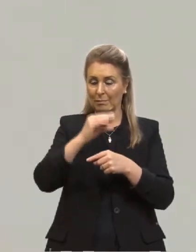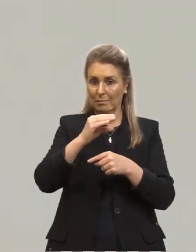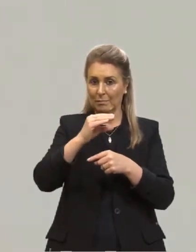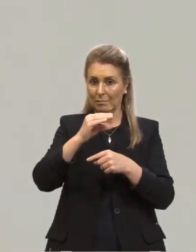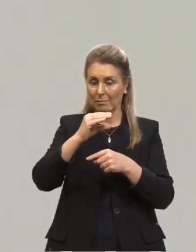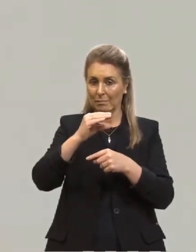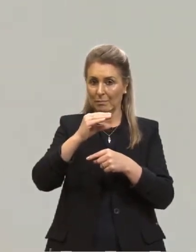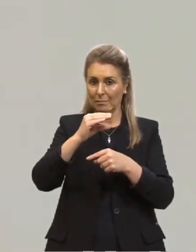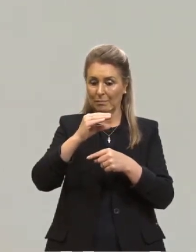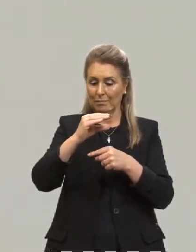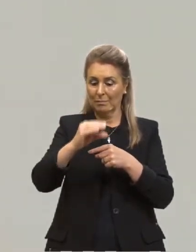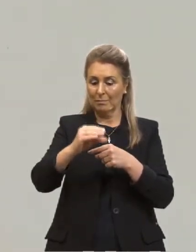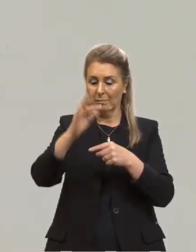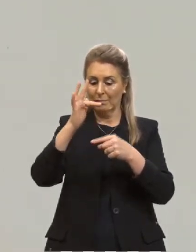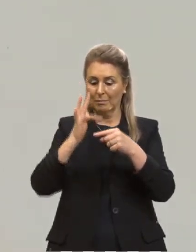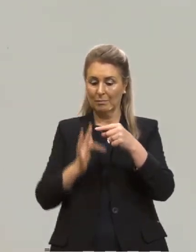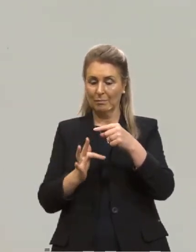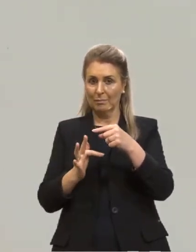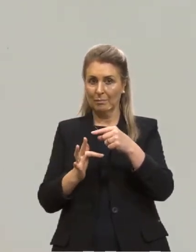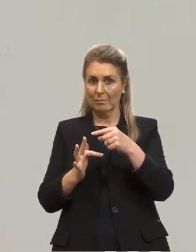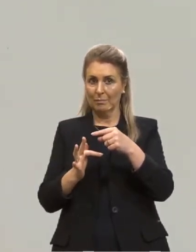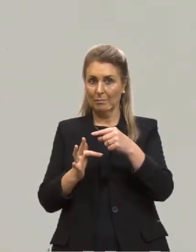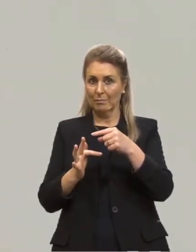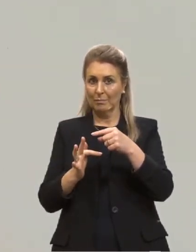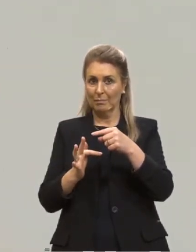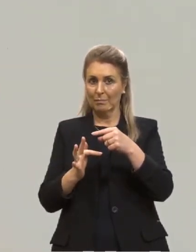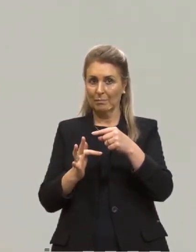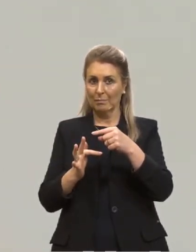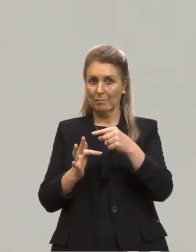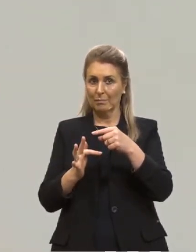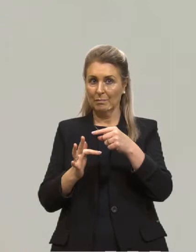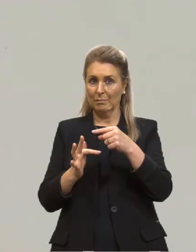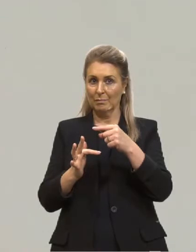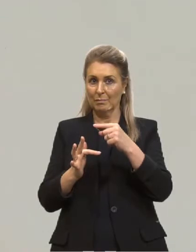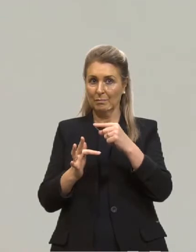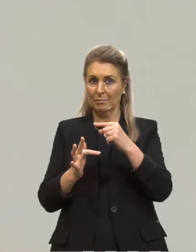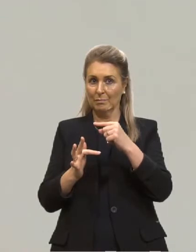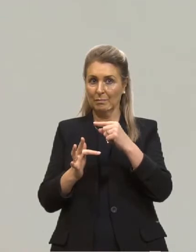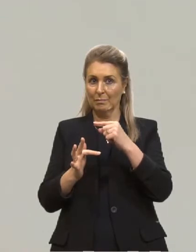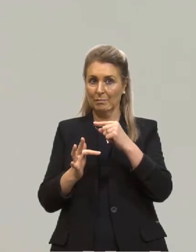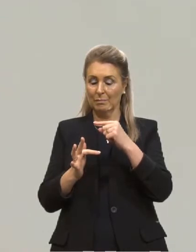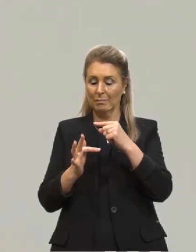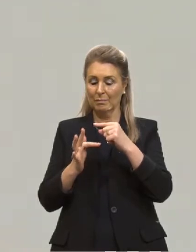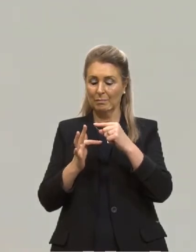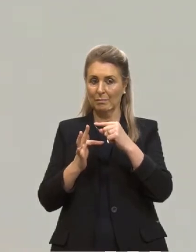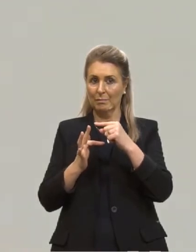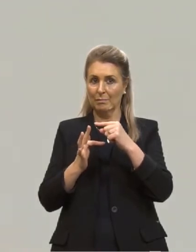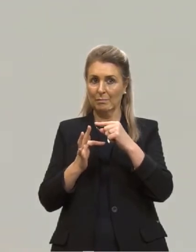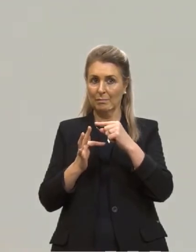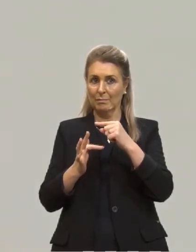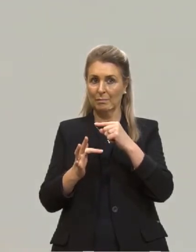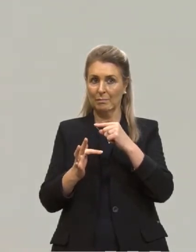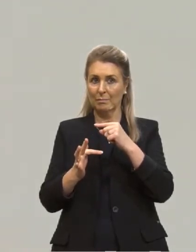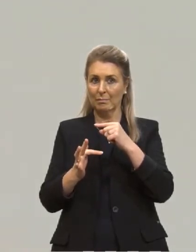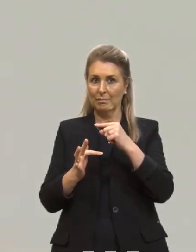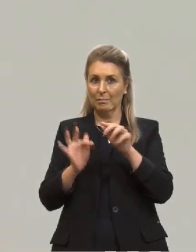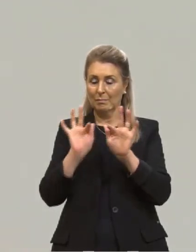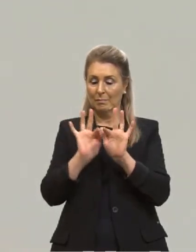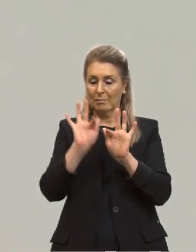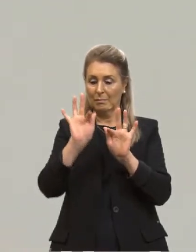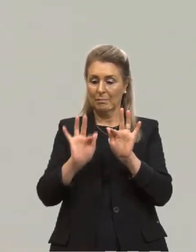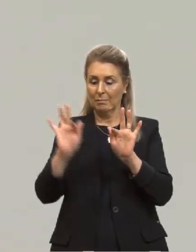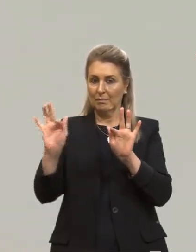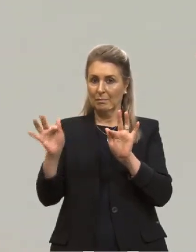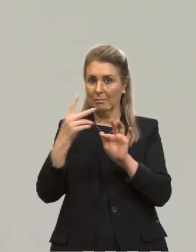Então, é importante saber que daqui eu sei que a frequência F é